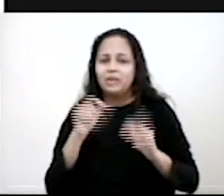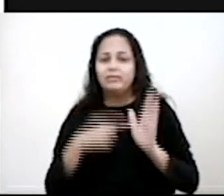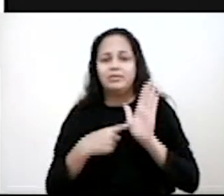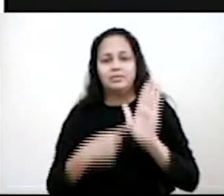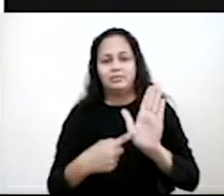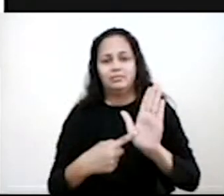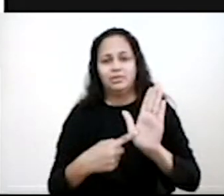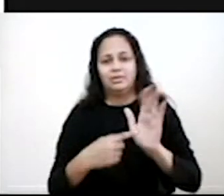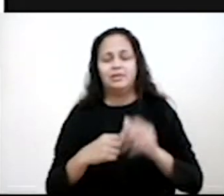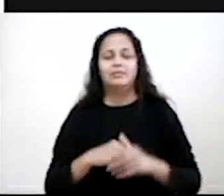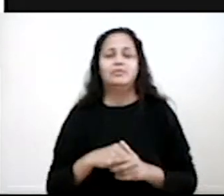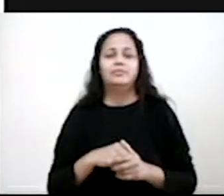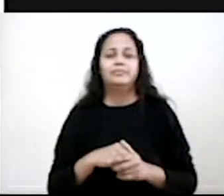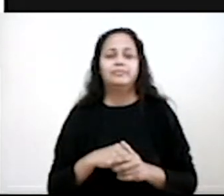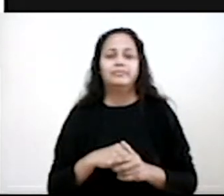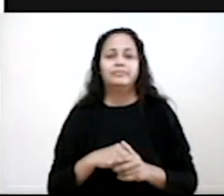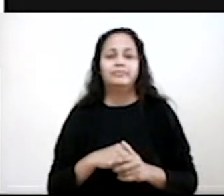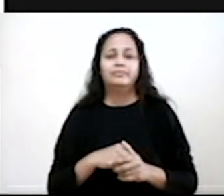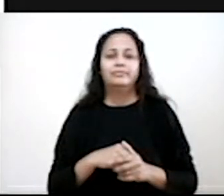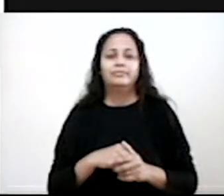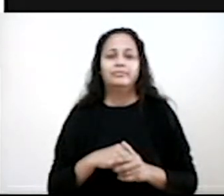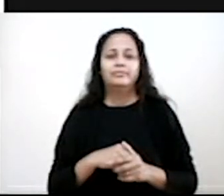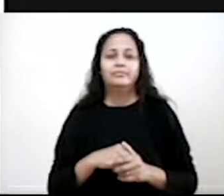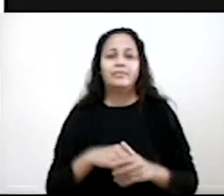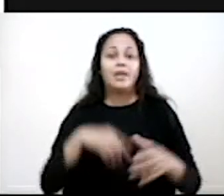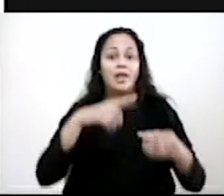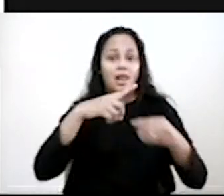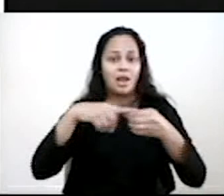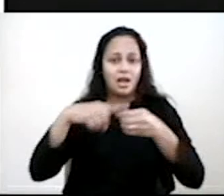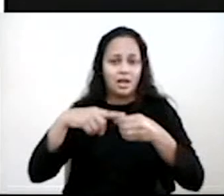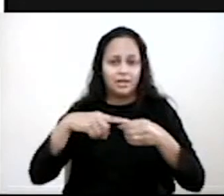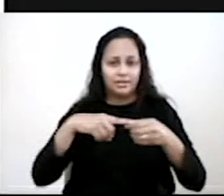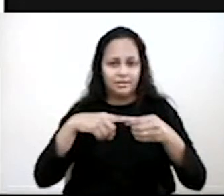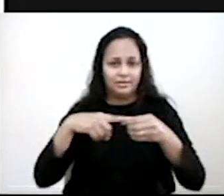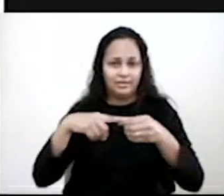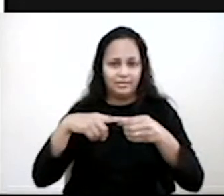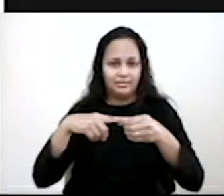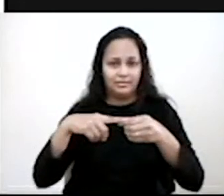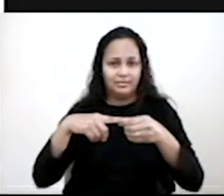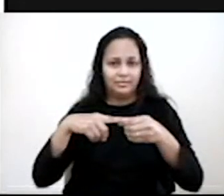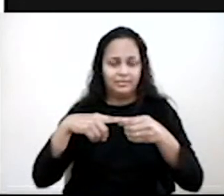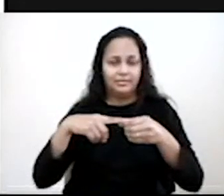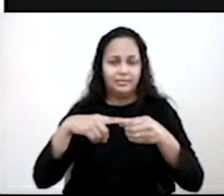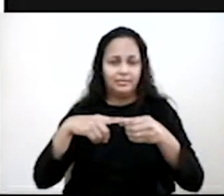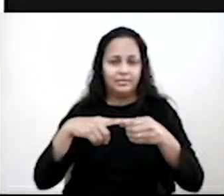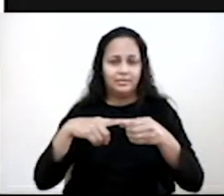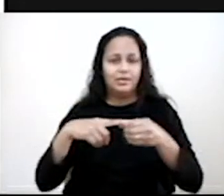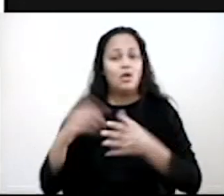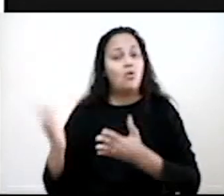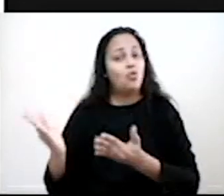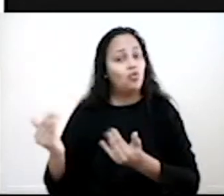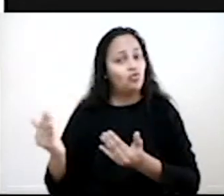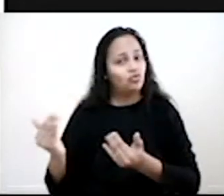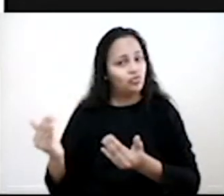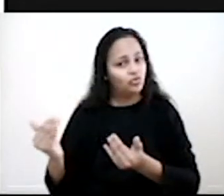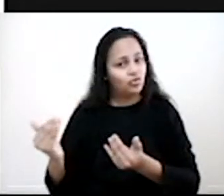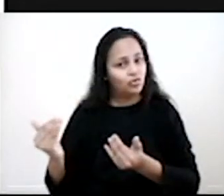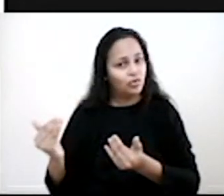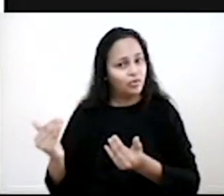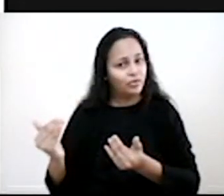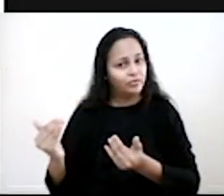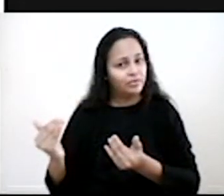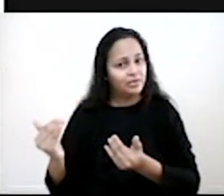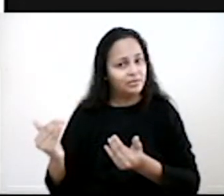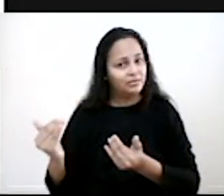vai ser tratado, tá? No âmbito urbano, onde a pressão do consumo é mais generalizada, então, nas cidades, os adolescentes são as